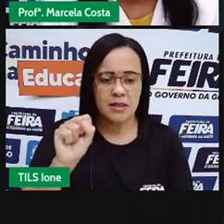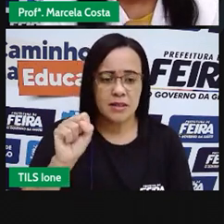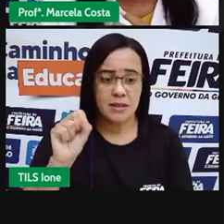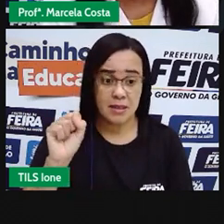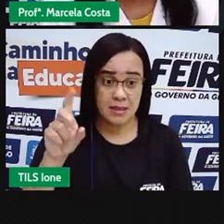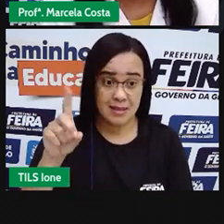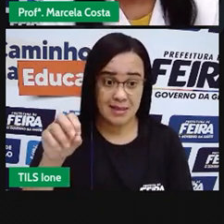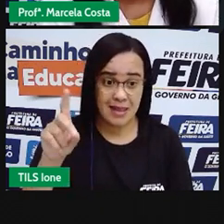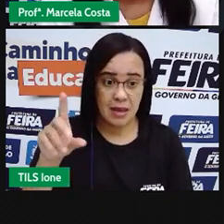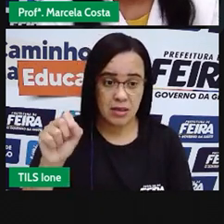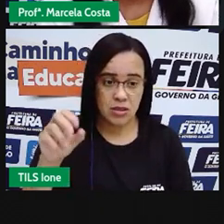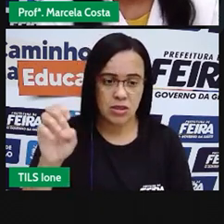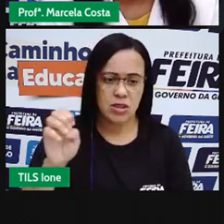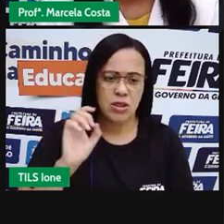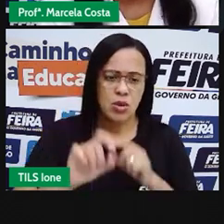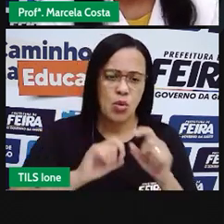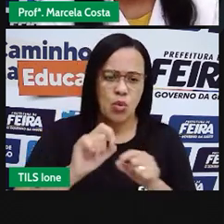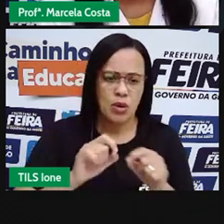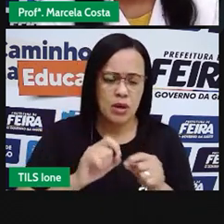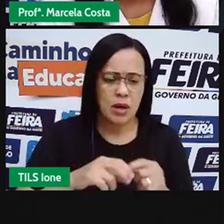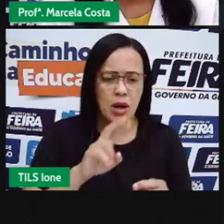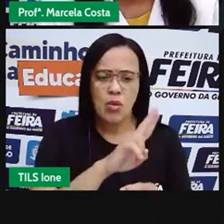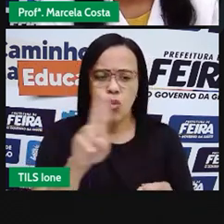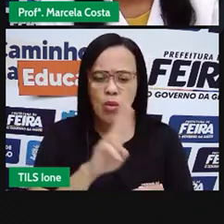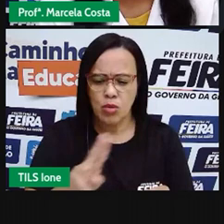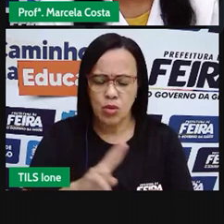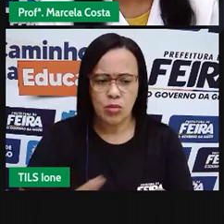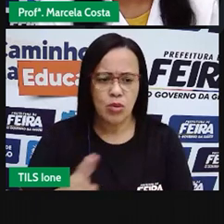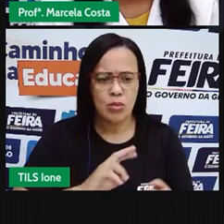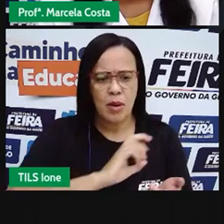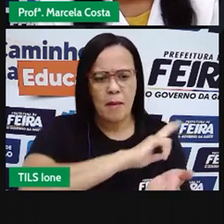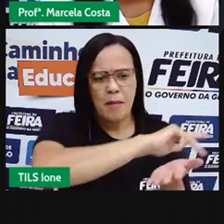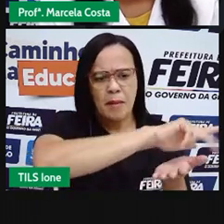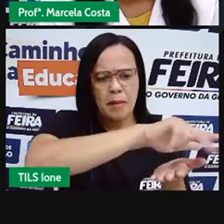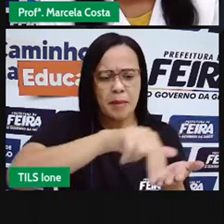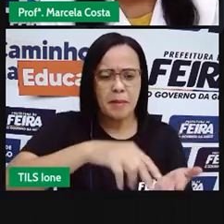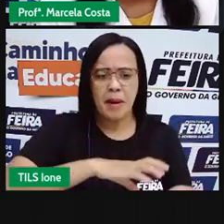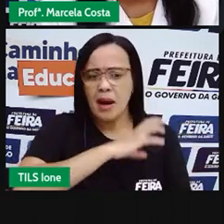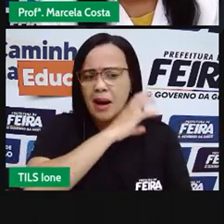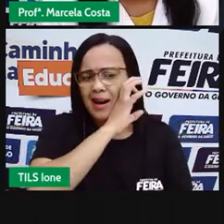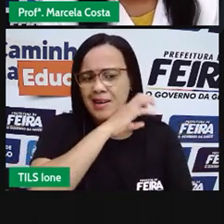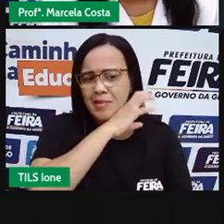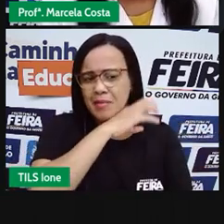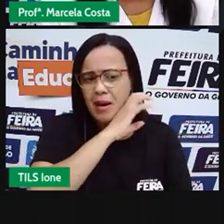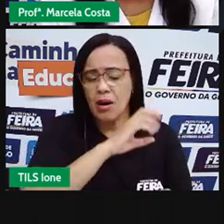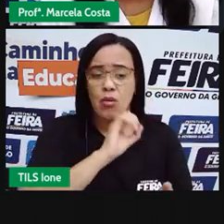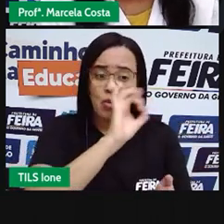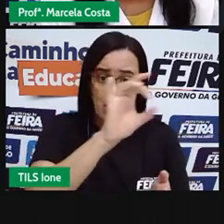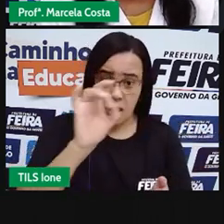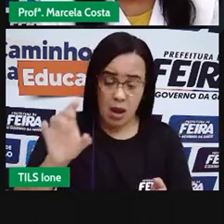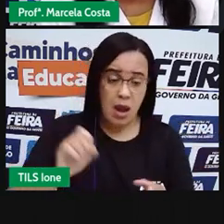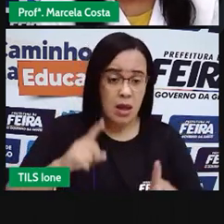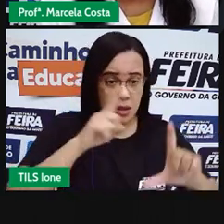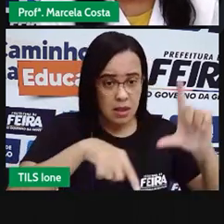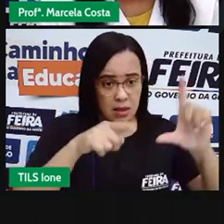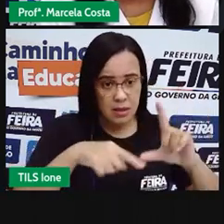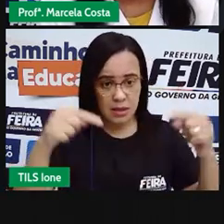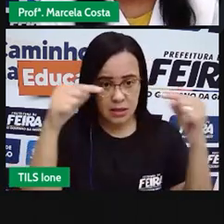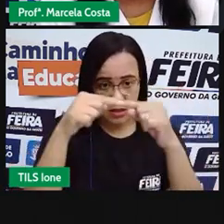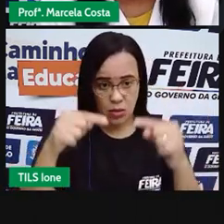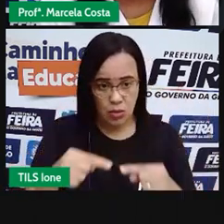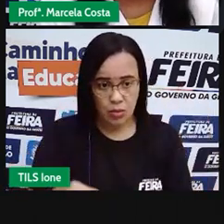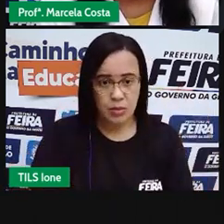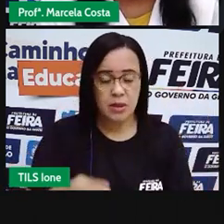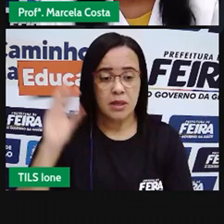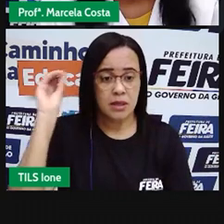traz o nome de diferentes animais. Para cada letra do alfabeto, ele apresenta o